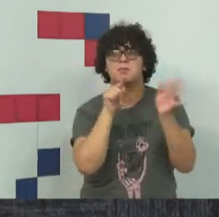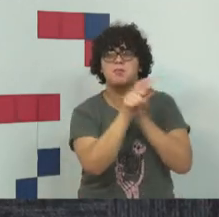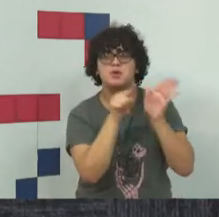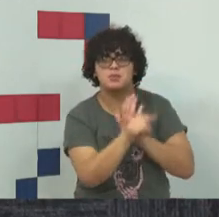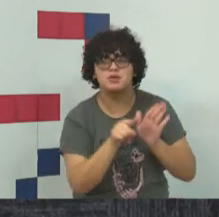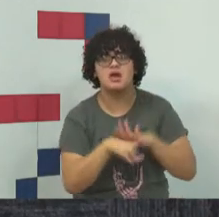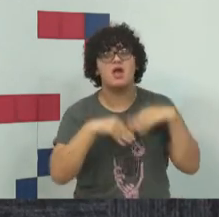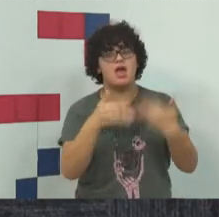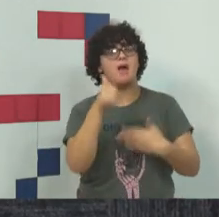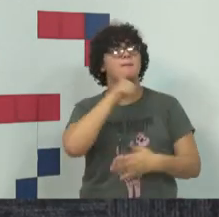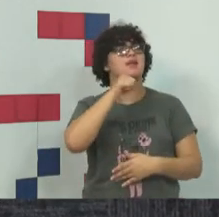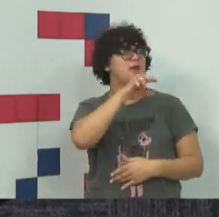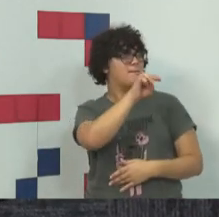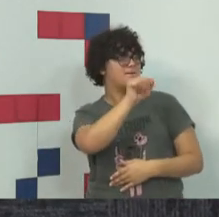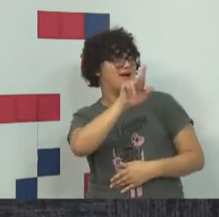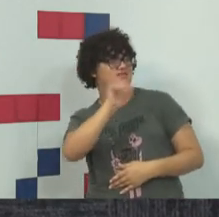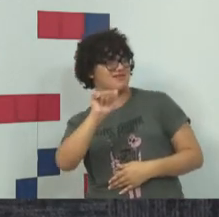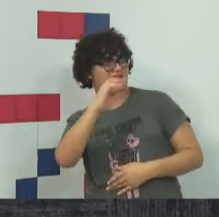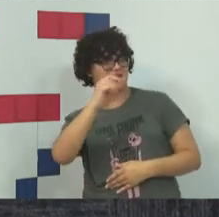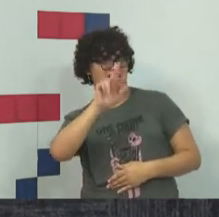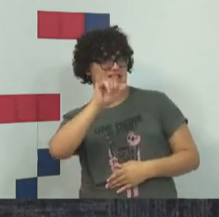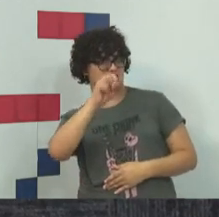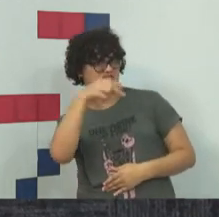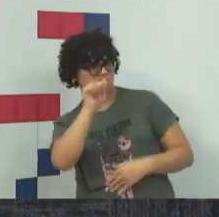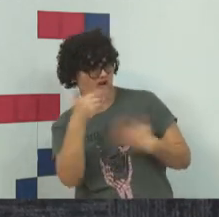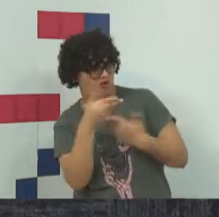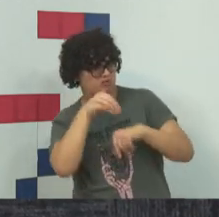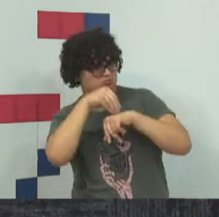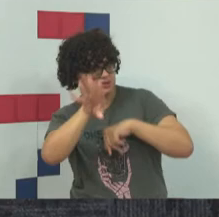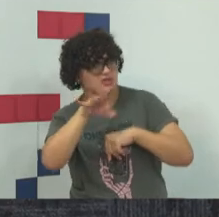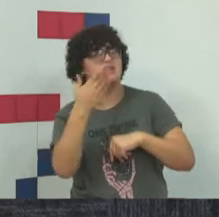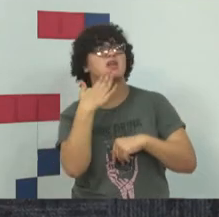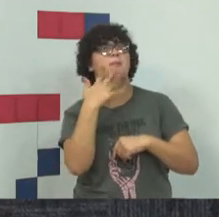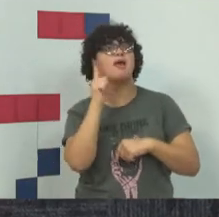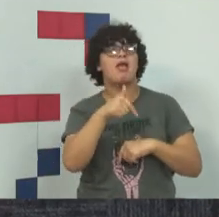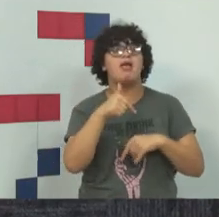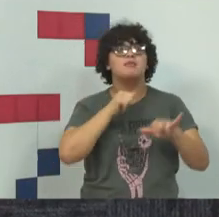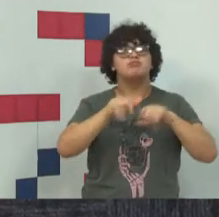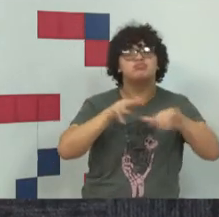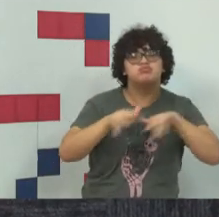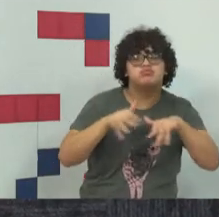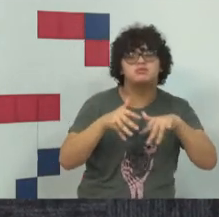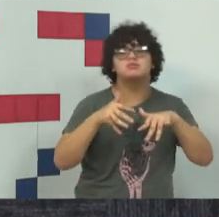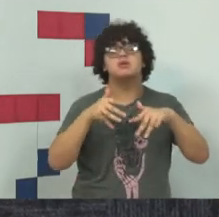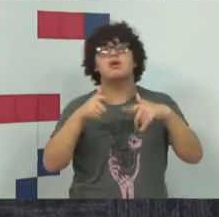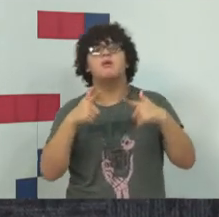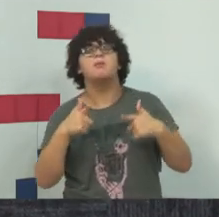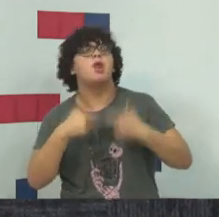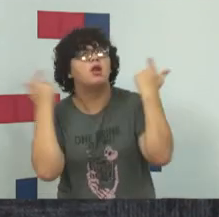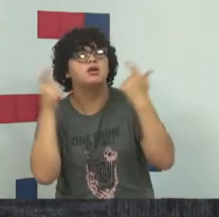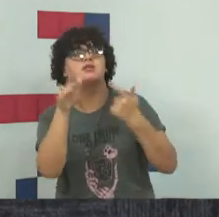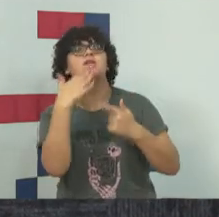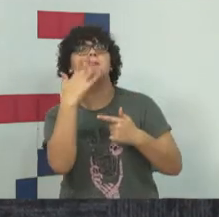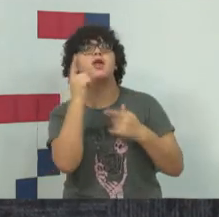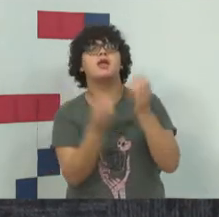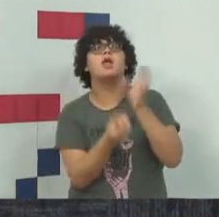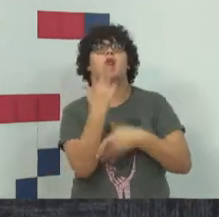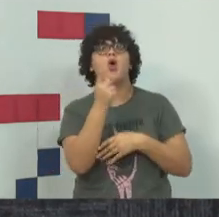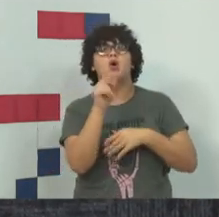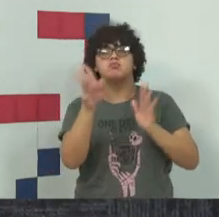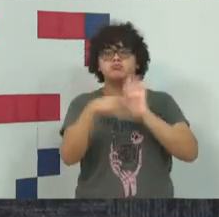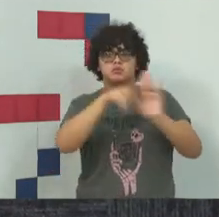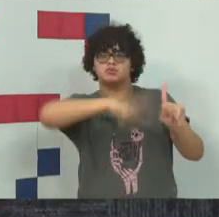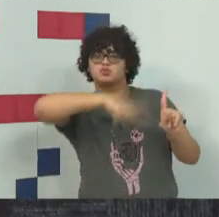Maria Cristina. Esses nomes que eu estou dando para vocês, cyberterrorismo também, são nomes criados pela doutrina, mas